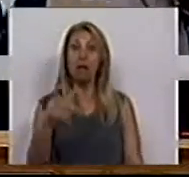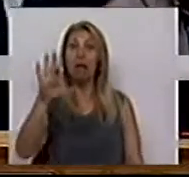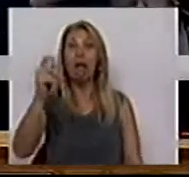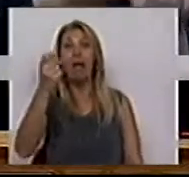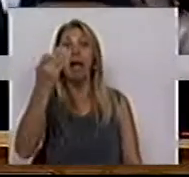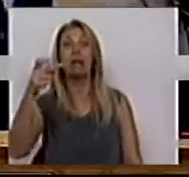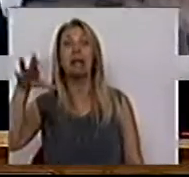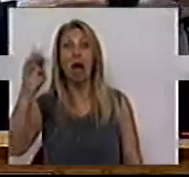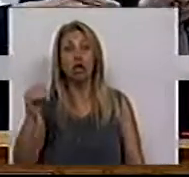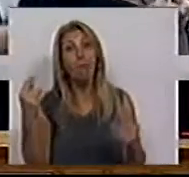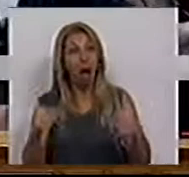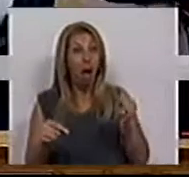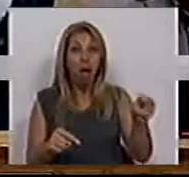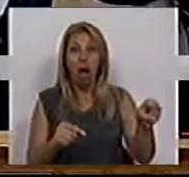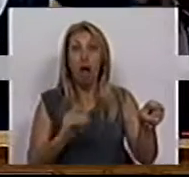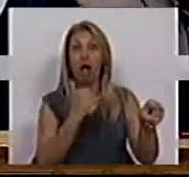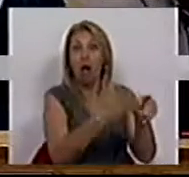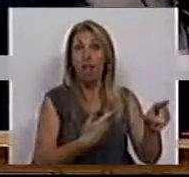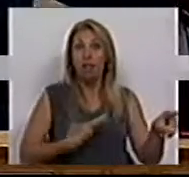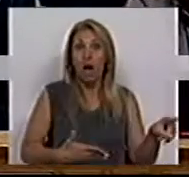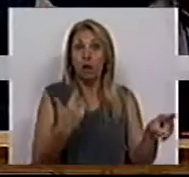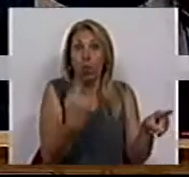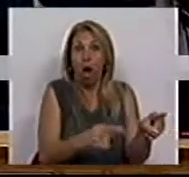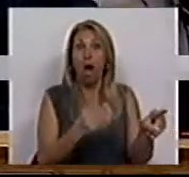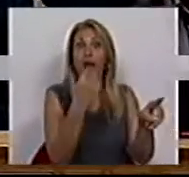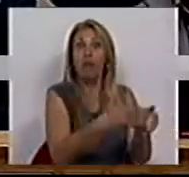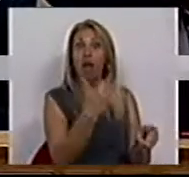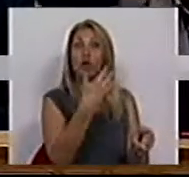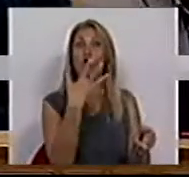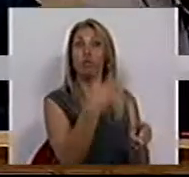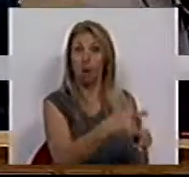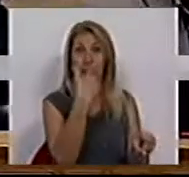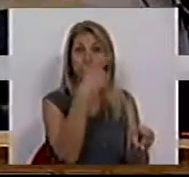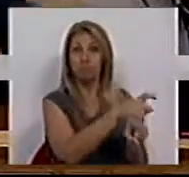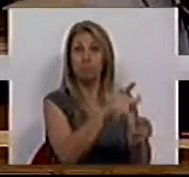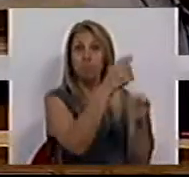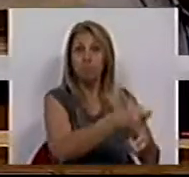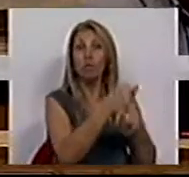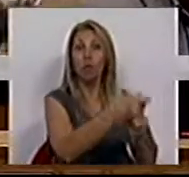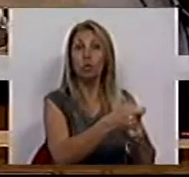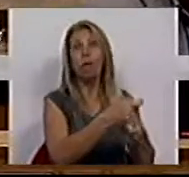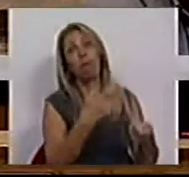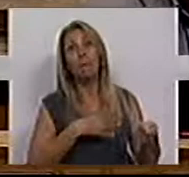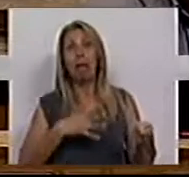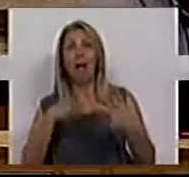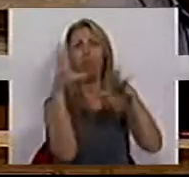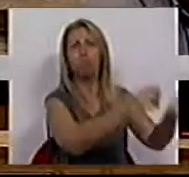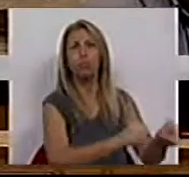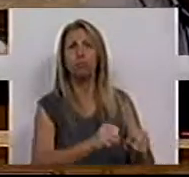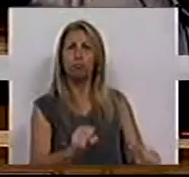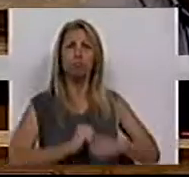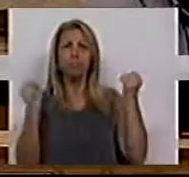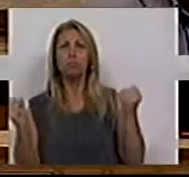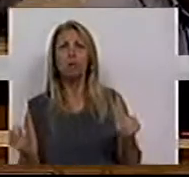hectares que estão dados por direito aos rendeiros e mesmo assim querem ficar com eles. Por isso, Sr. Deputado João